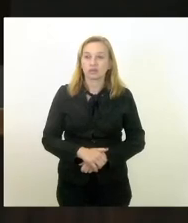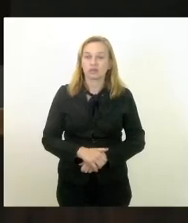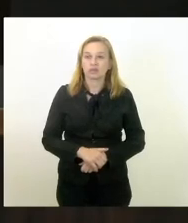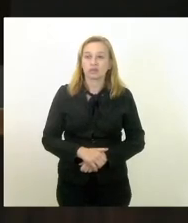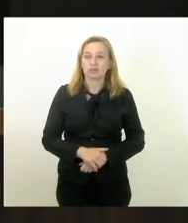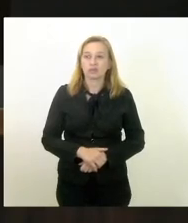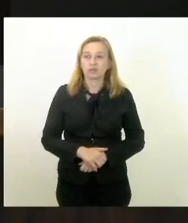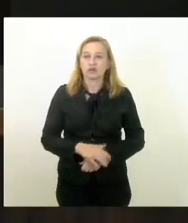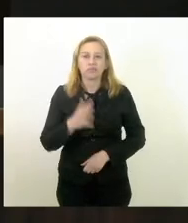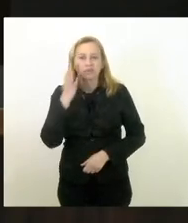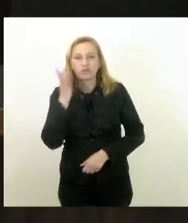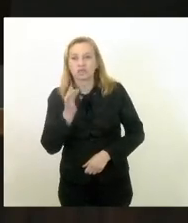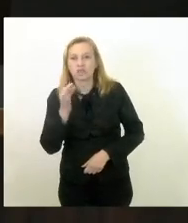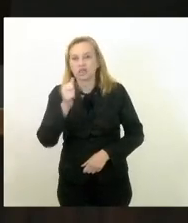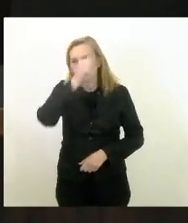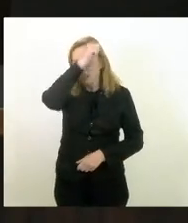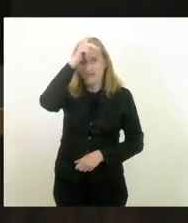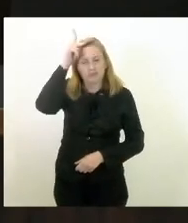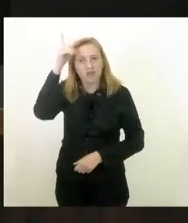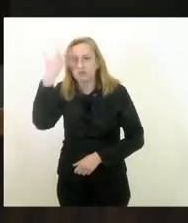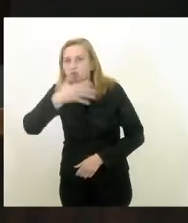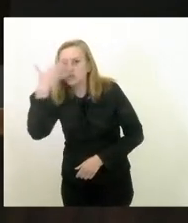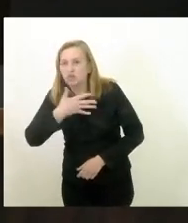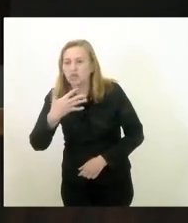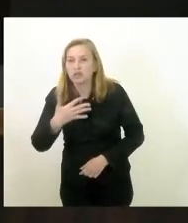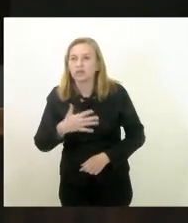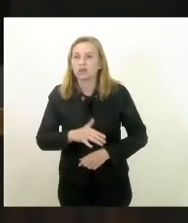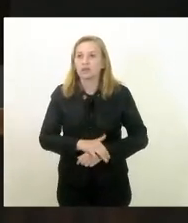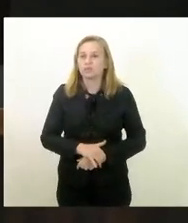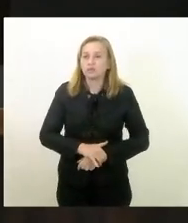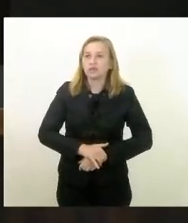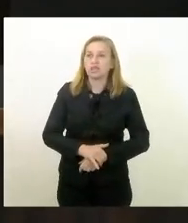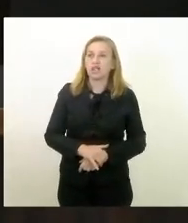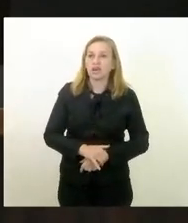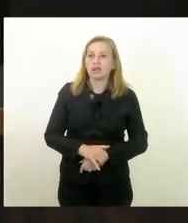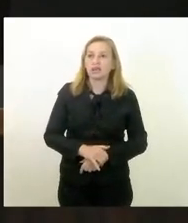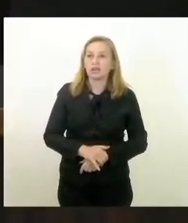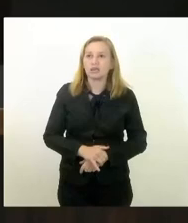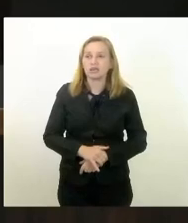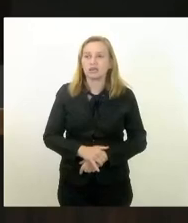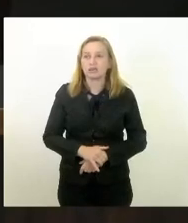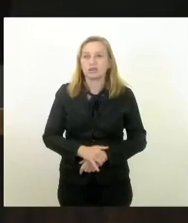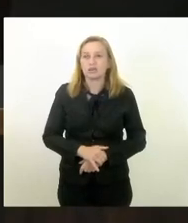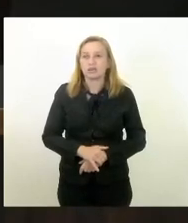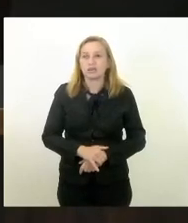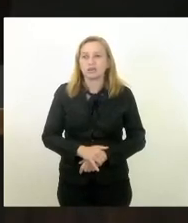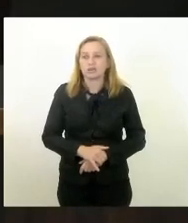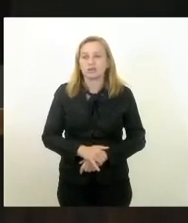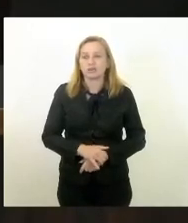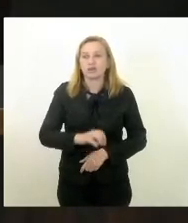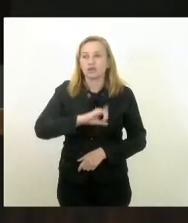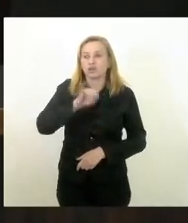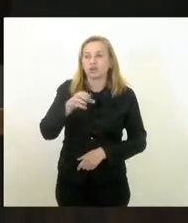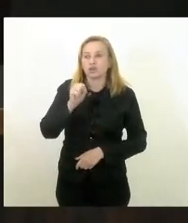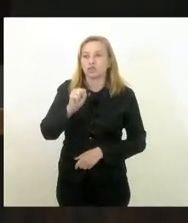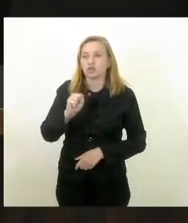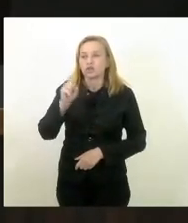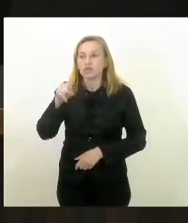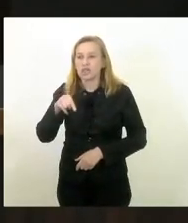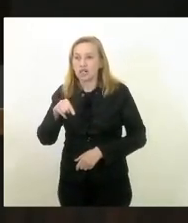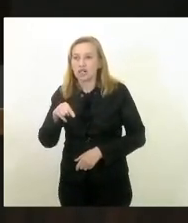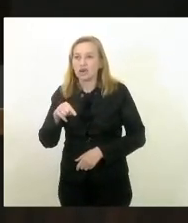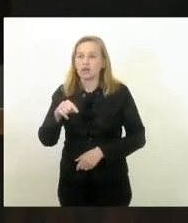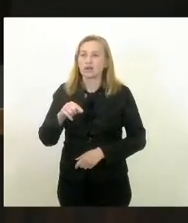não sei se tem prefeitos aqui que eu não estou vendo mais está o nosso José Bonifácio e está o nosso